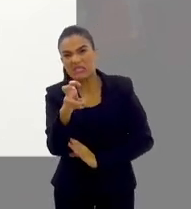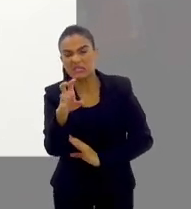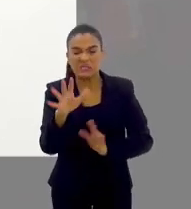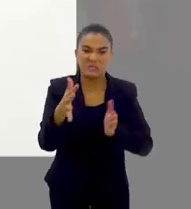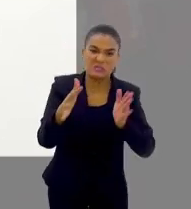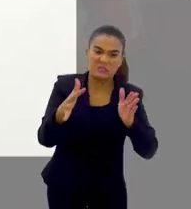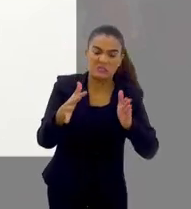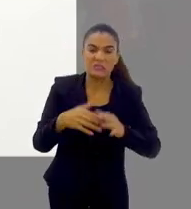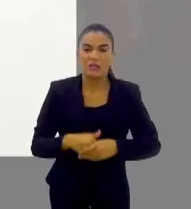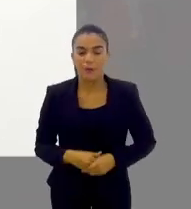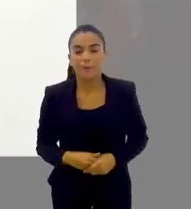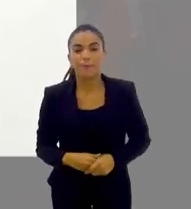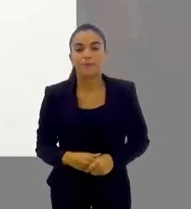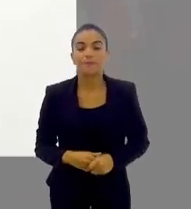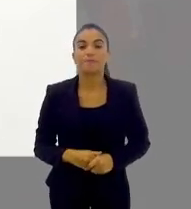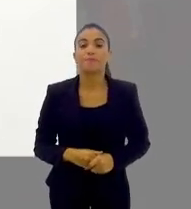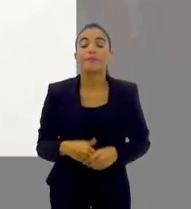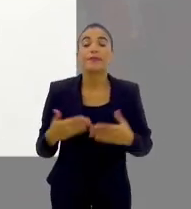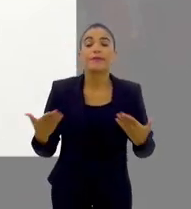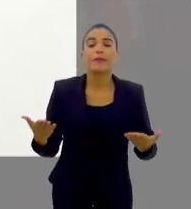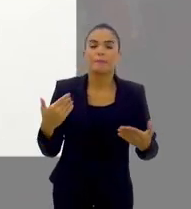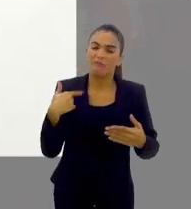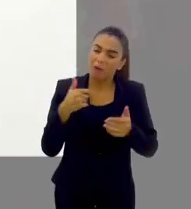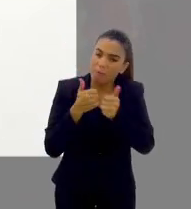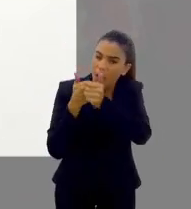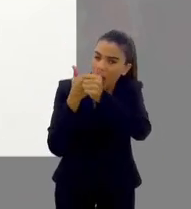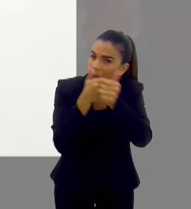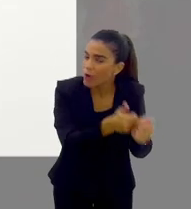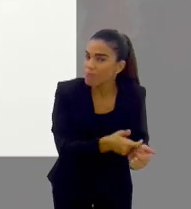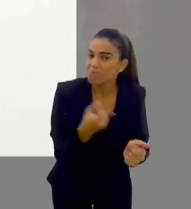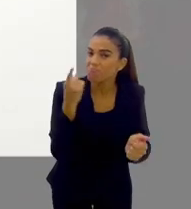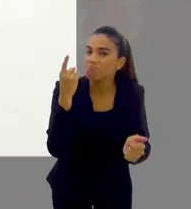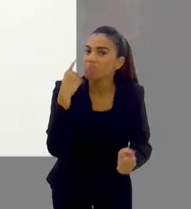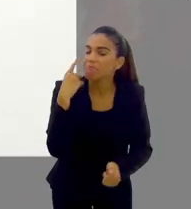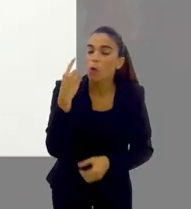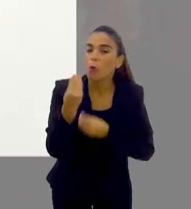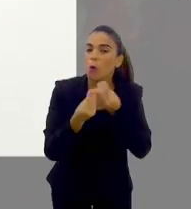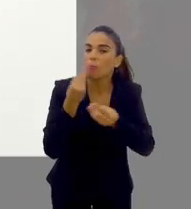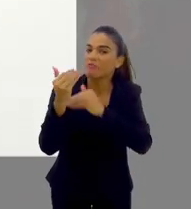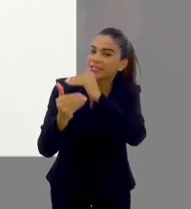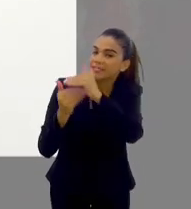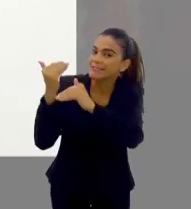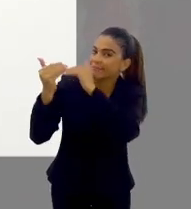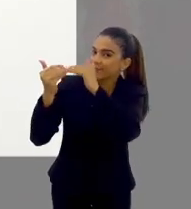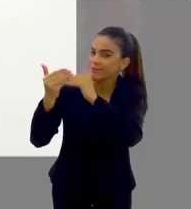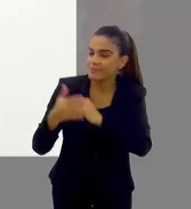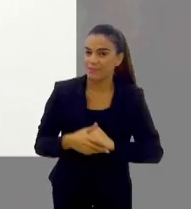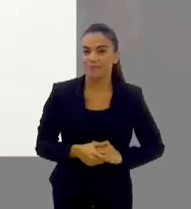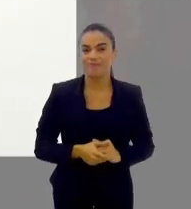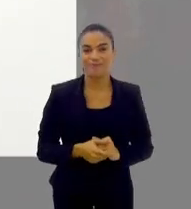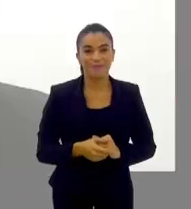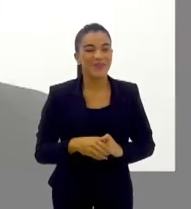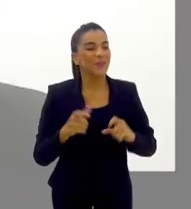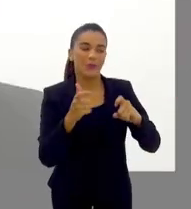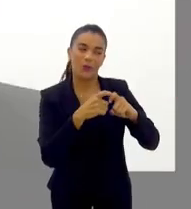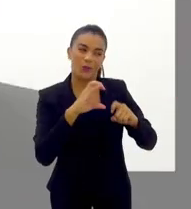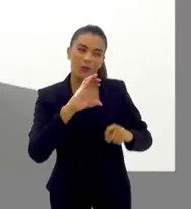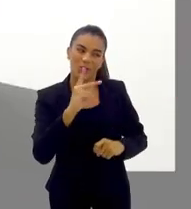45 da que a gente tem no momento, né? Mas vamos acompanhar aí para ver como é que vai ser essa evolução.